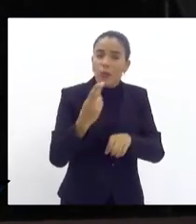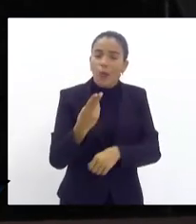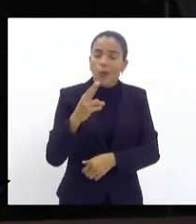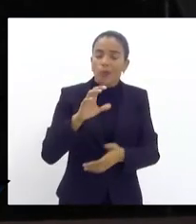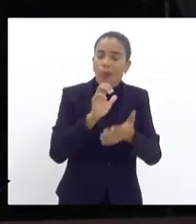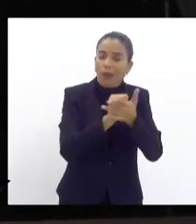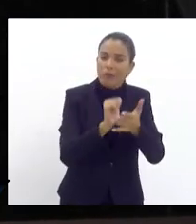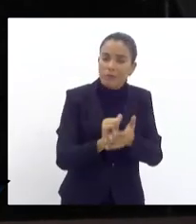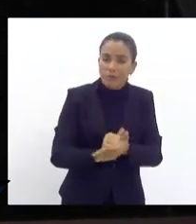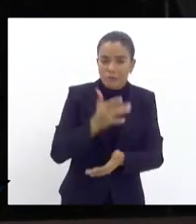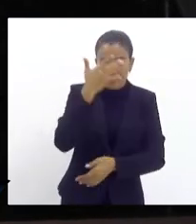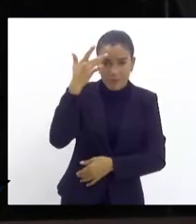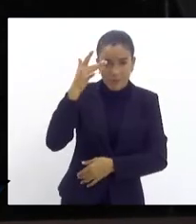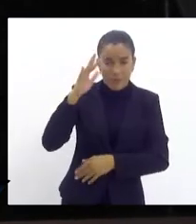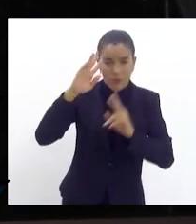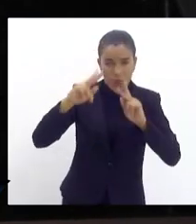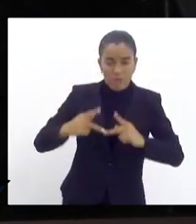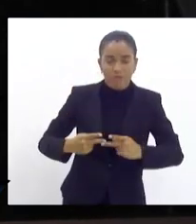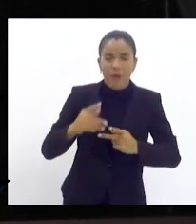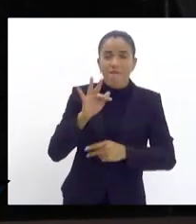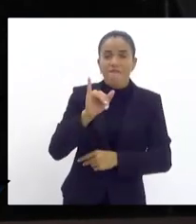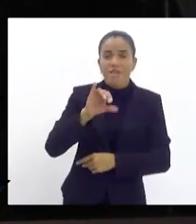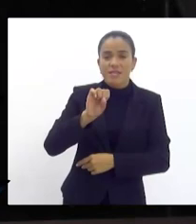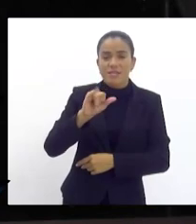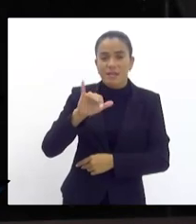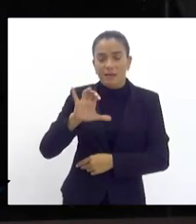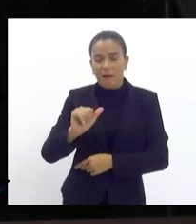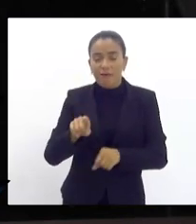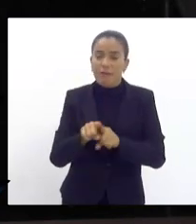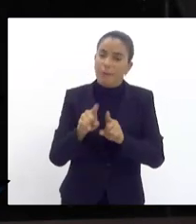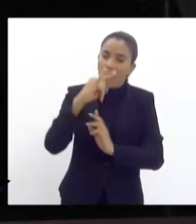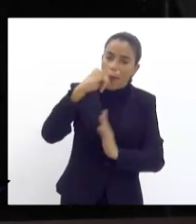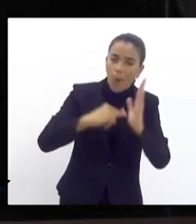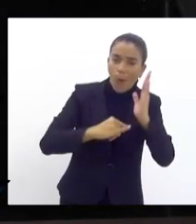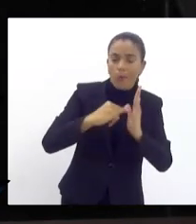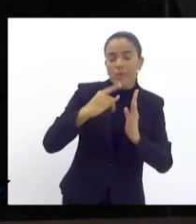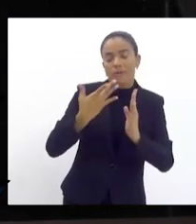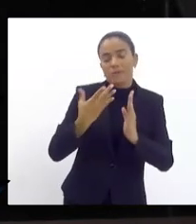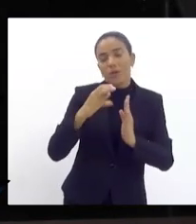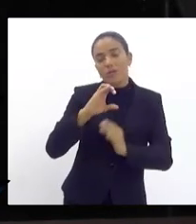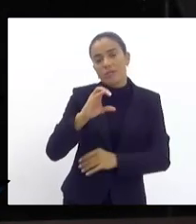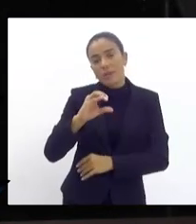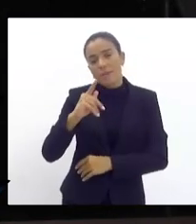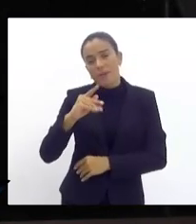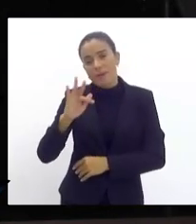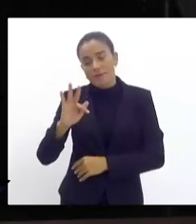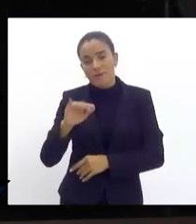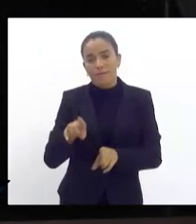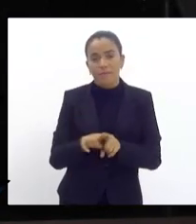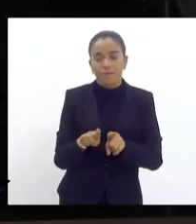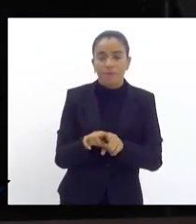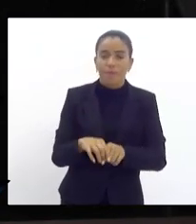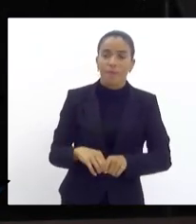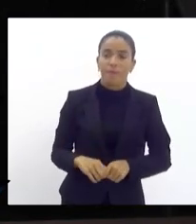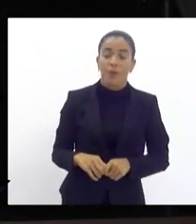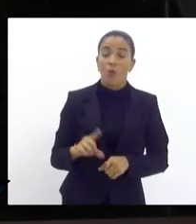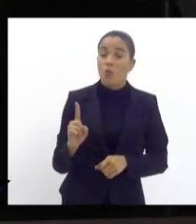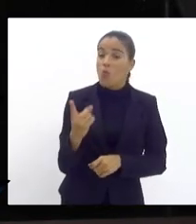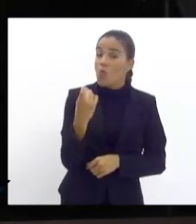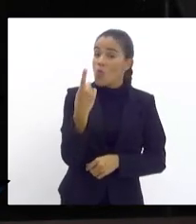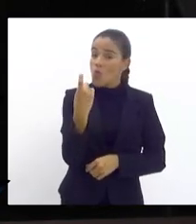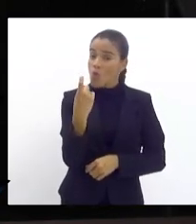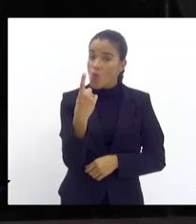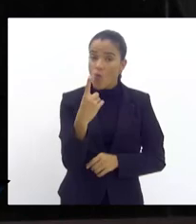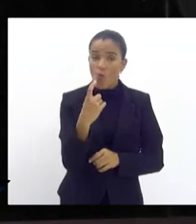cadastro de pessoas físicas CPF e da respectiva conta de água ou de esgoto esse benefício será aplicado somente a uma unidade